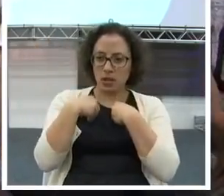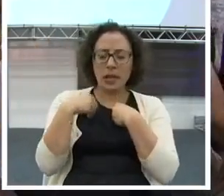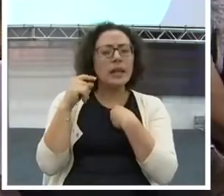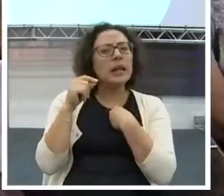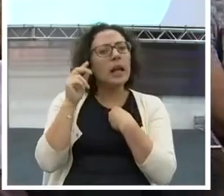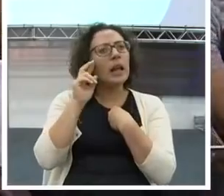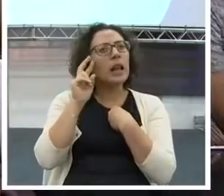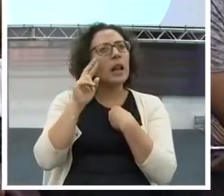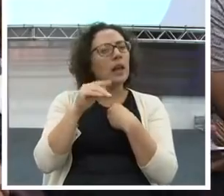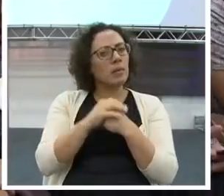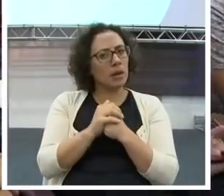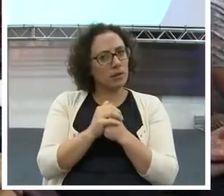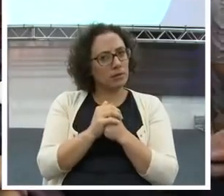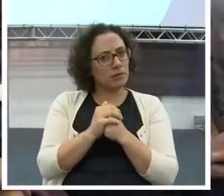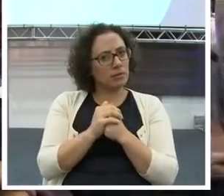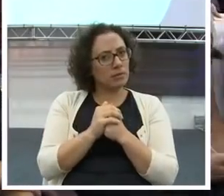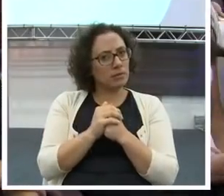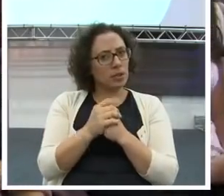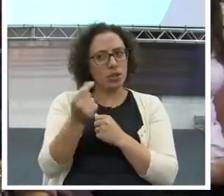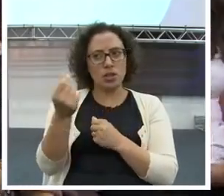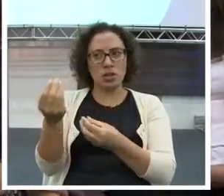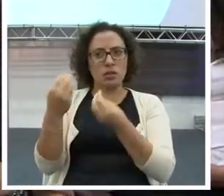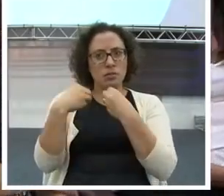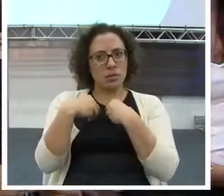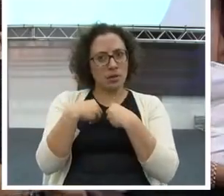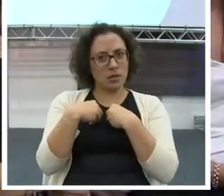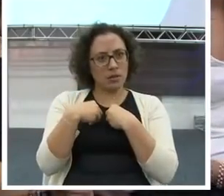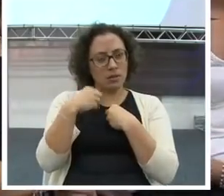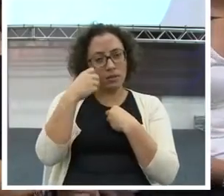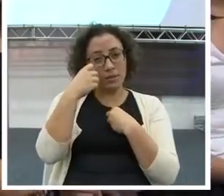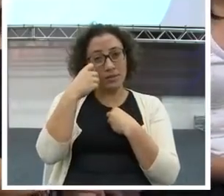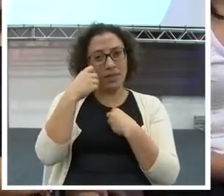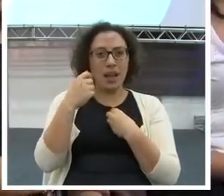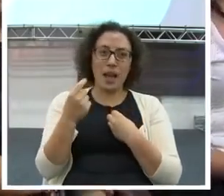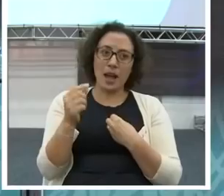Então, bem de memória. Era muito ou era pouco?